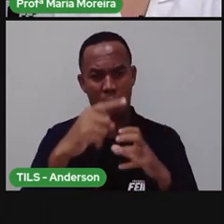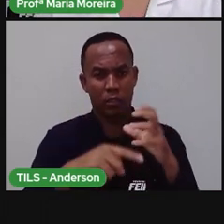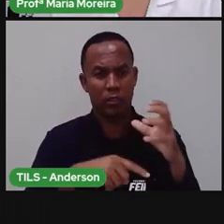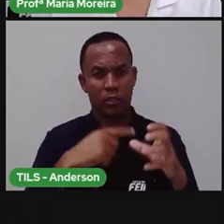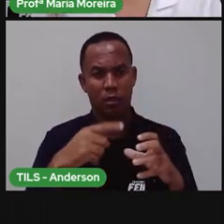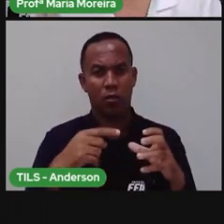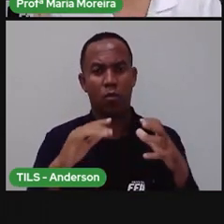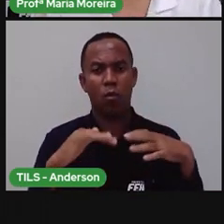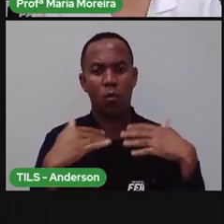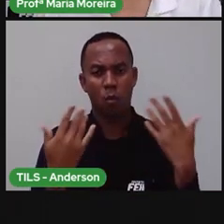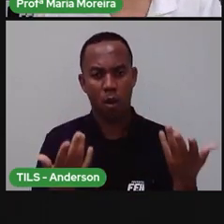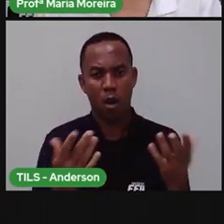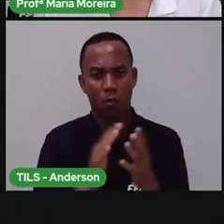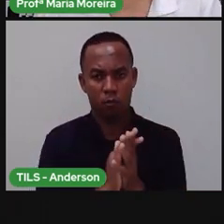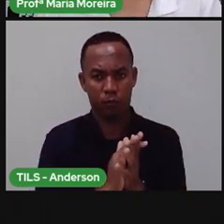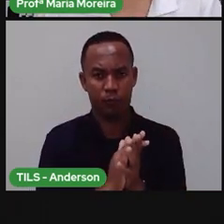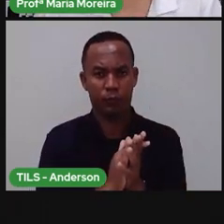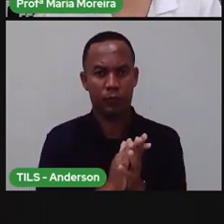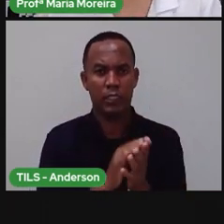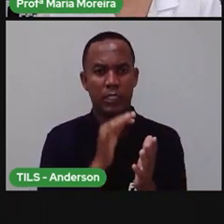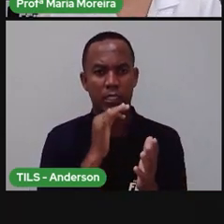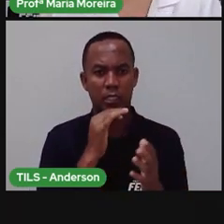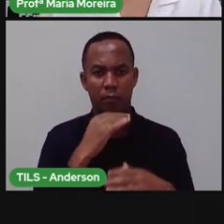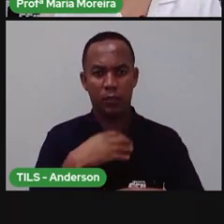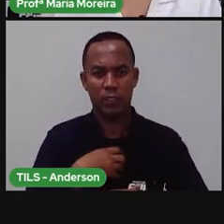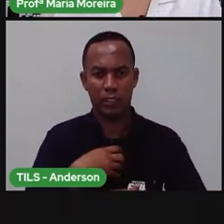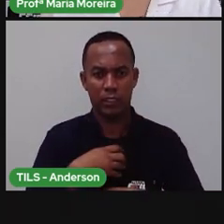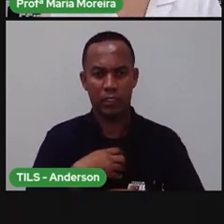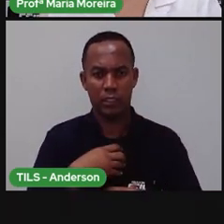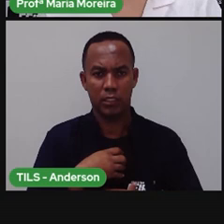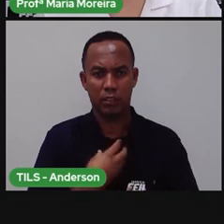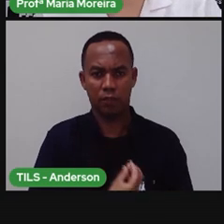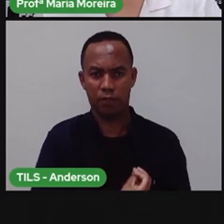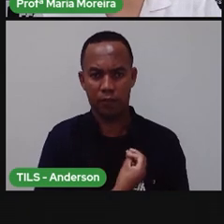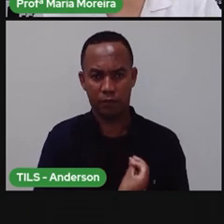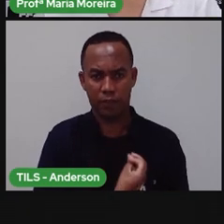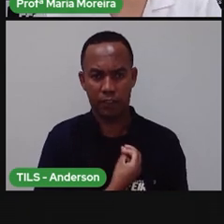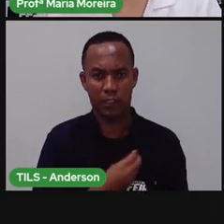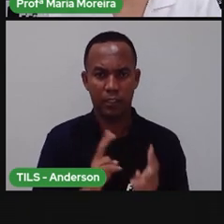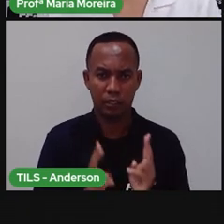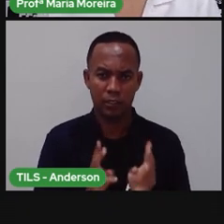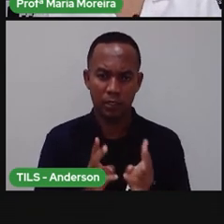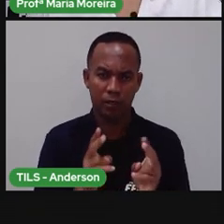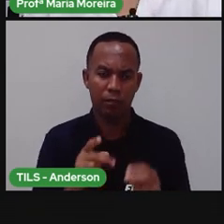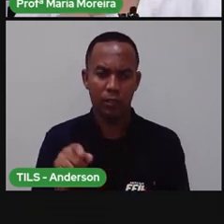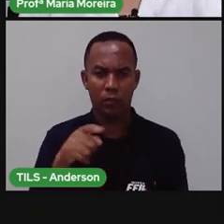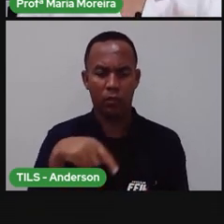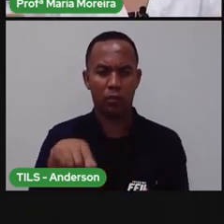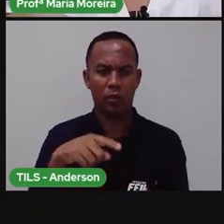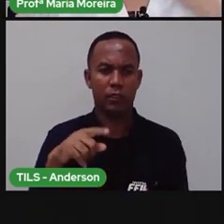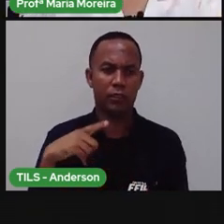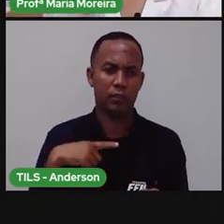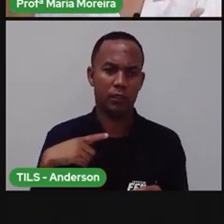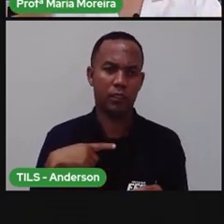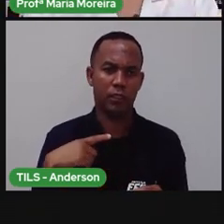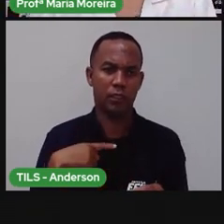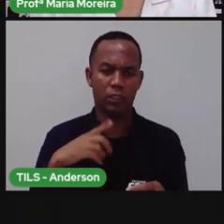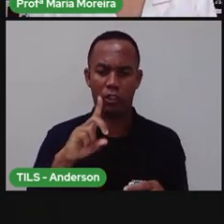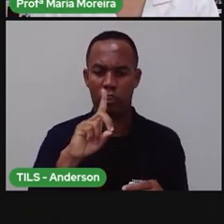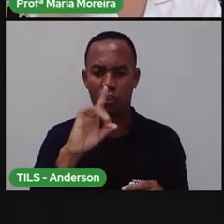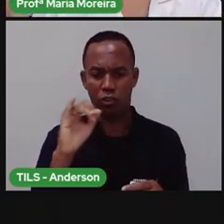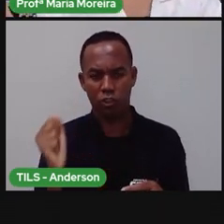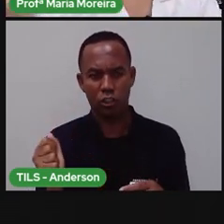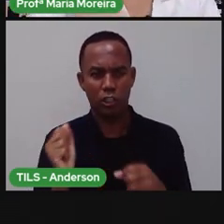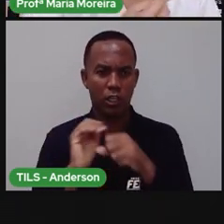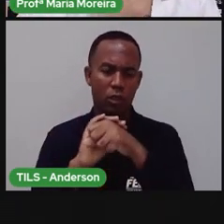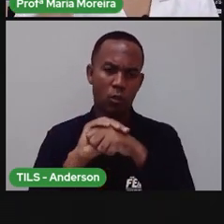Bom, e essas consequências são sentidas e vividas diariamente por nós, né? A gente tem o quê? O dia e a